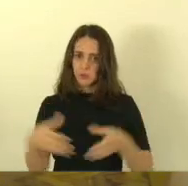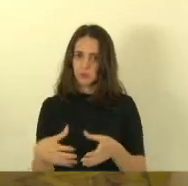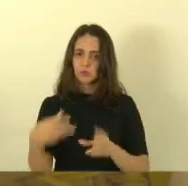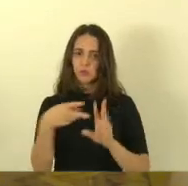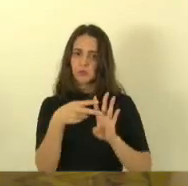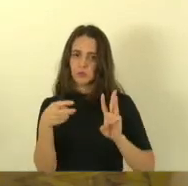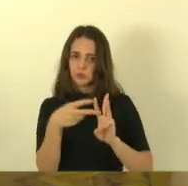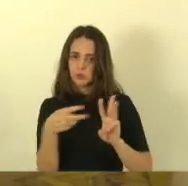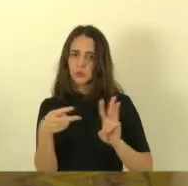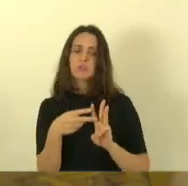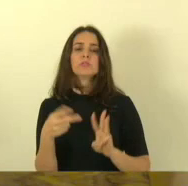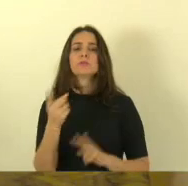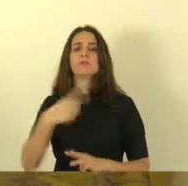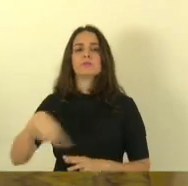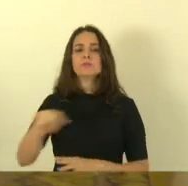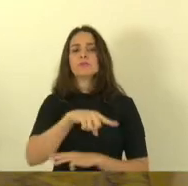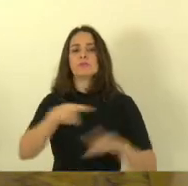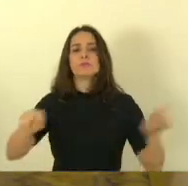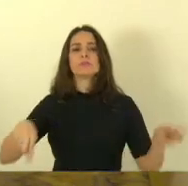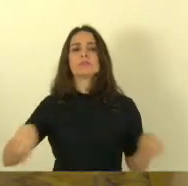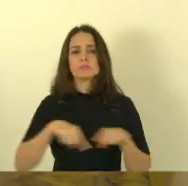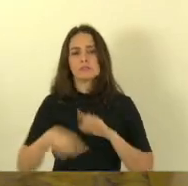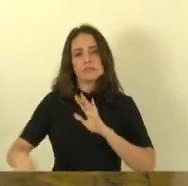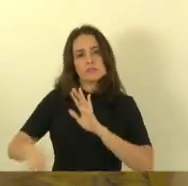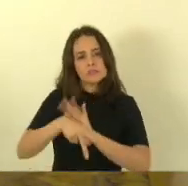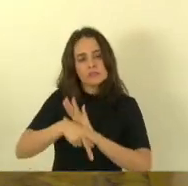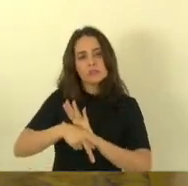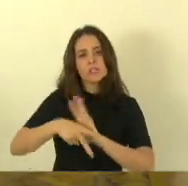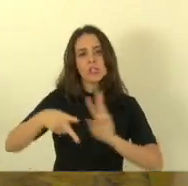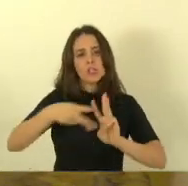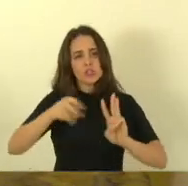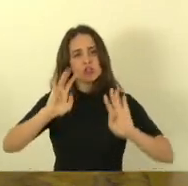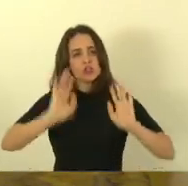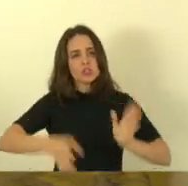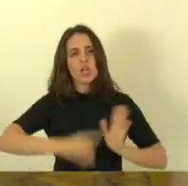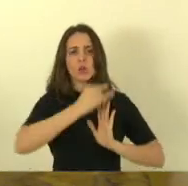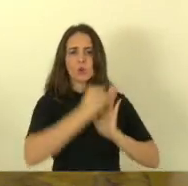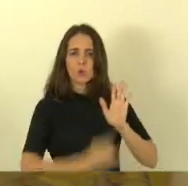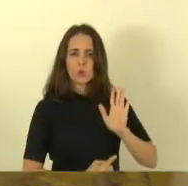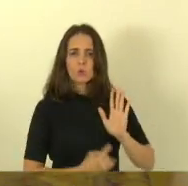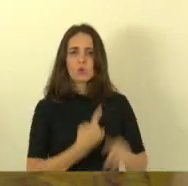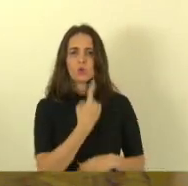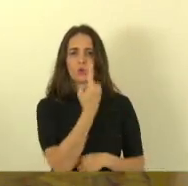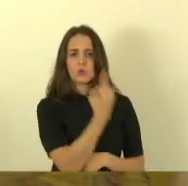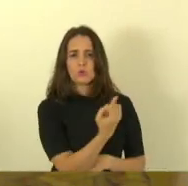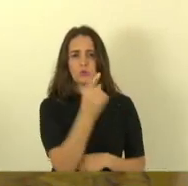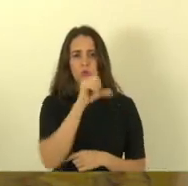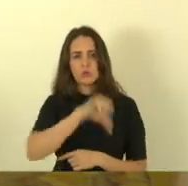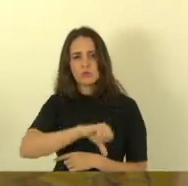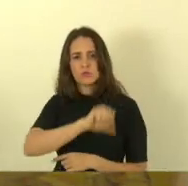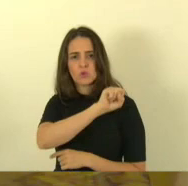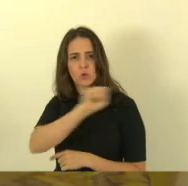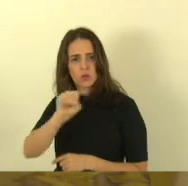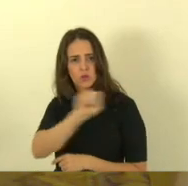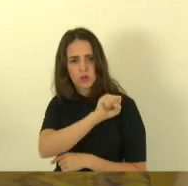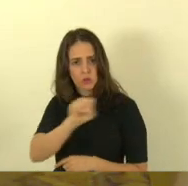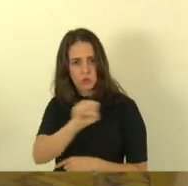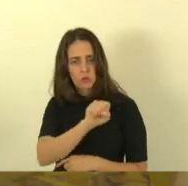e queremos que nossa terra indígena que foi legalizada a partir de 88 seja